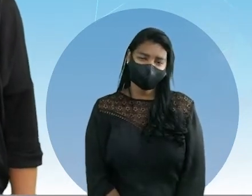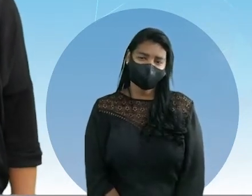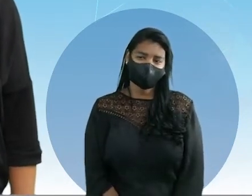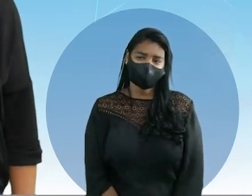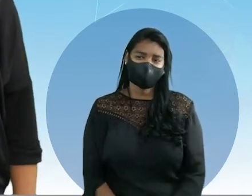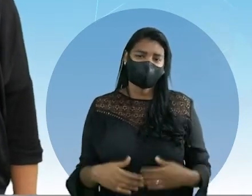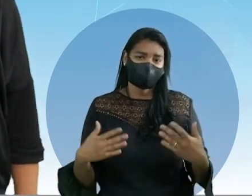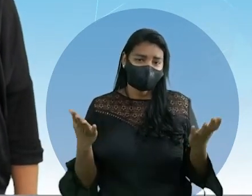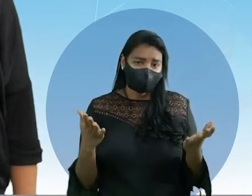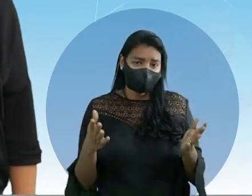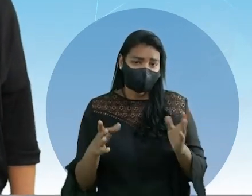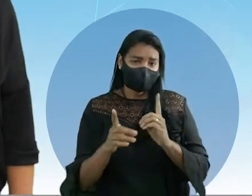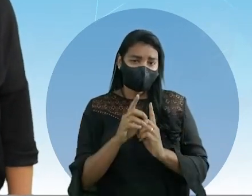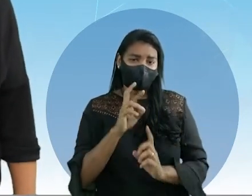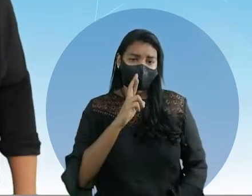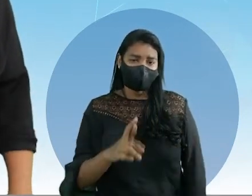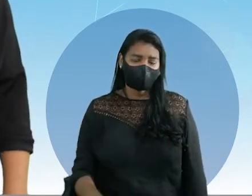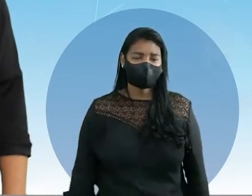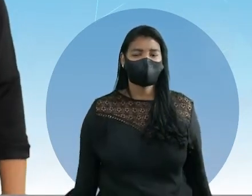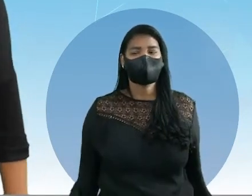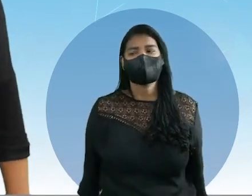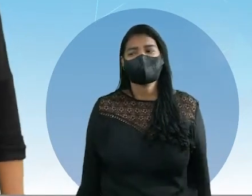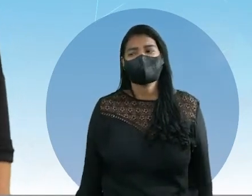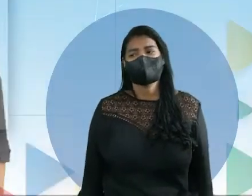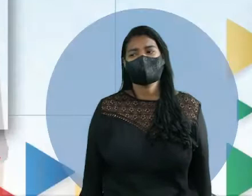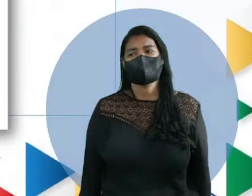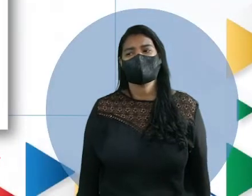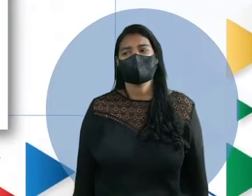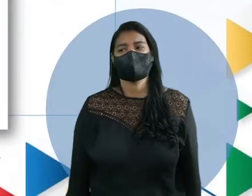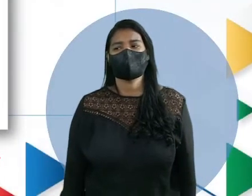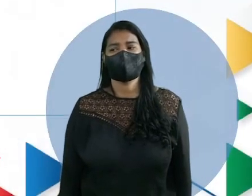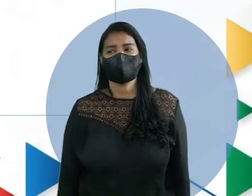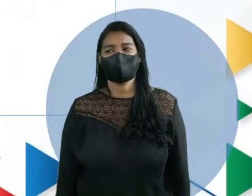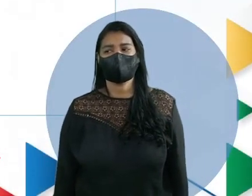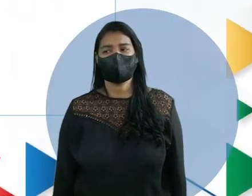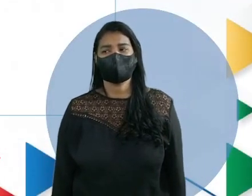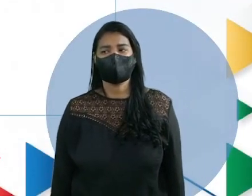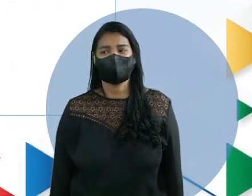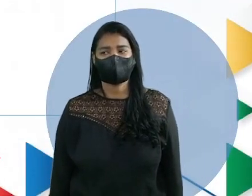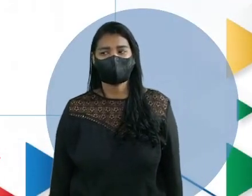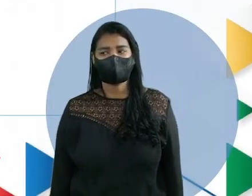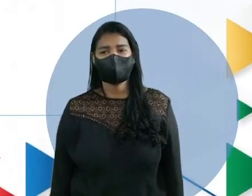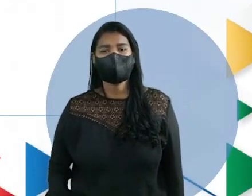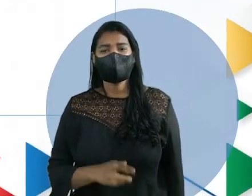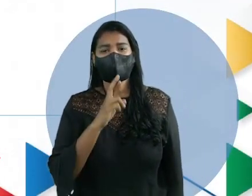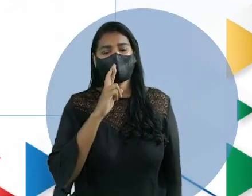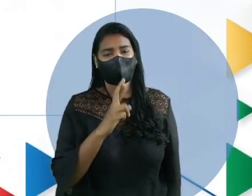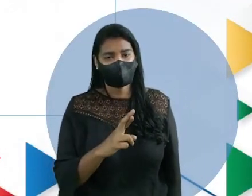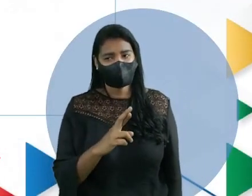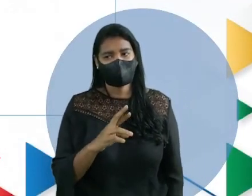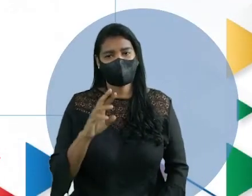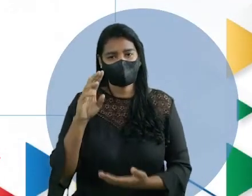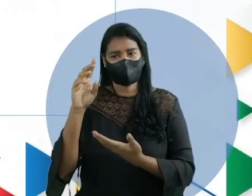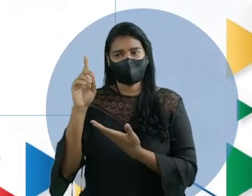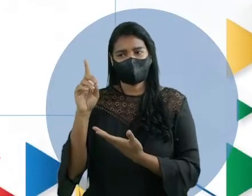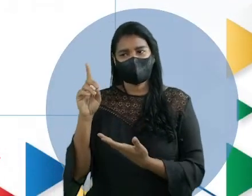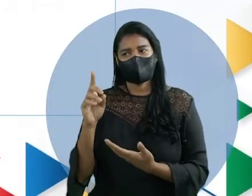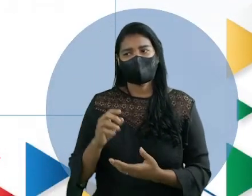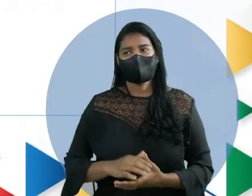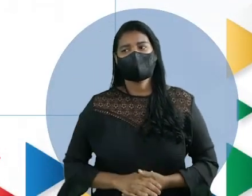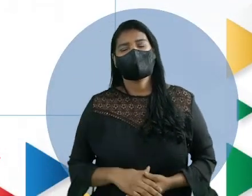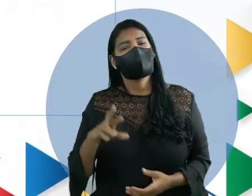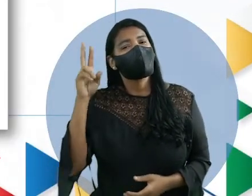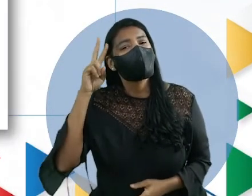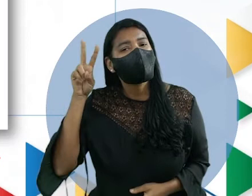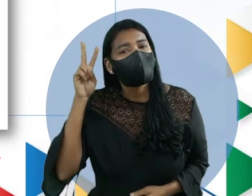E aí, achou a resposta? Posso agora dizer? Resposta D, qual foi a resposta D? Alguém está